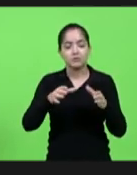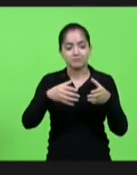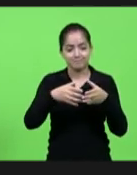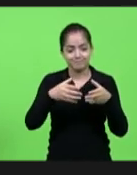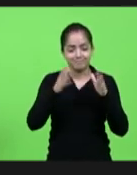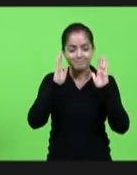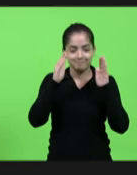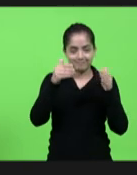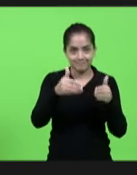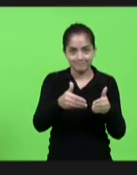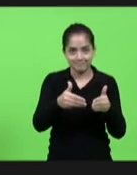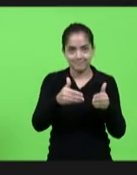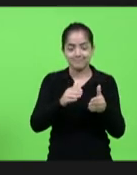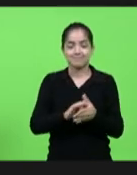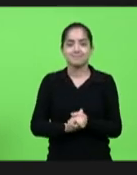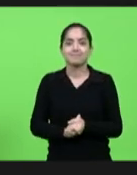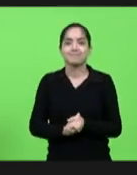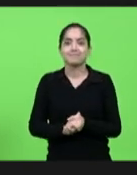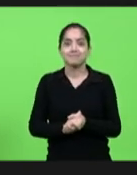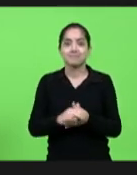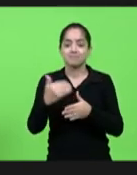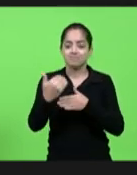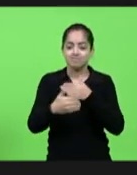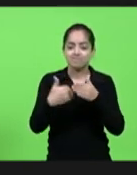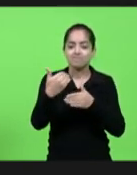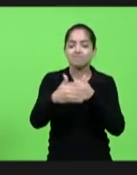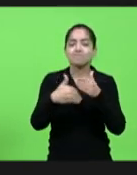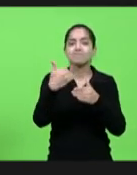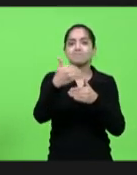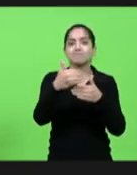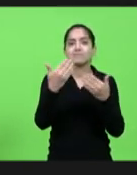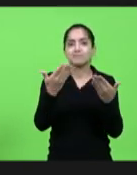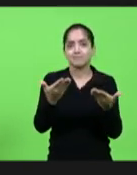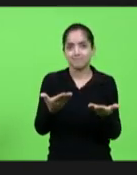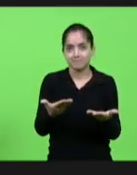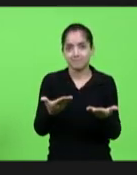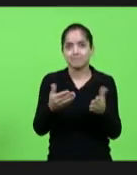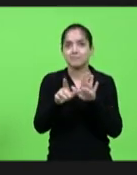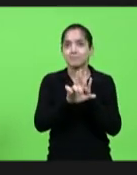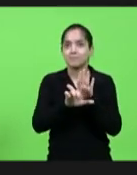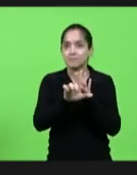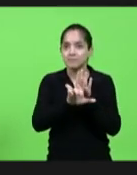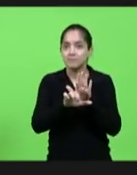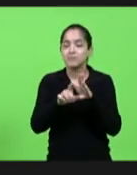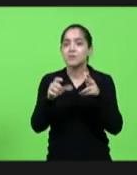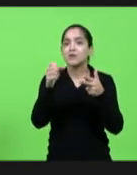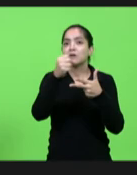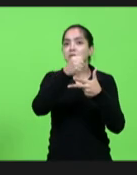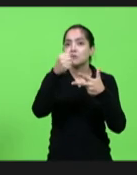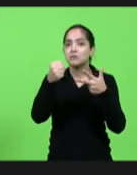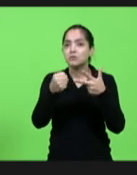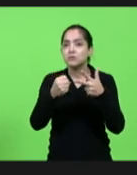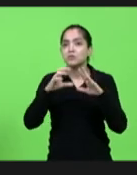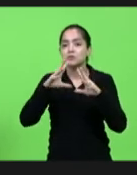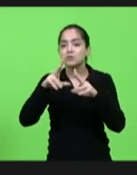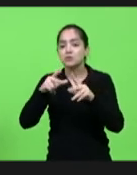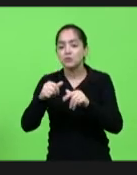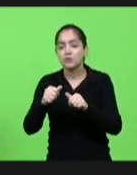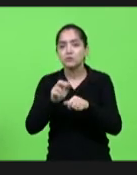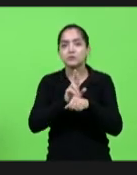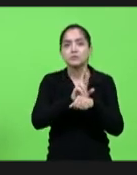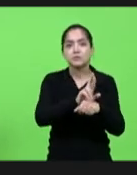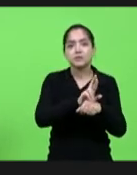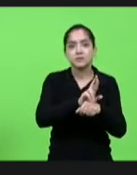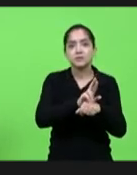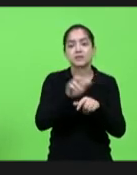parlamentar espaços que congregam então o legislativo o executivo e com todas as frentes né